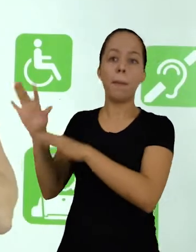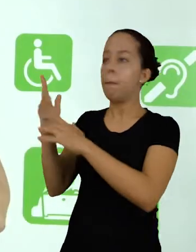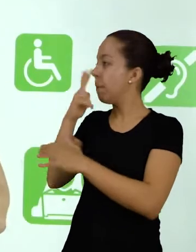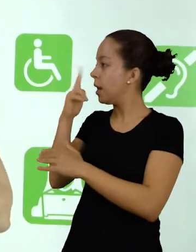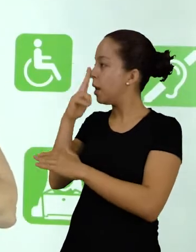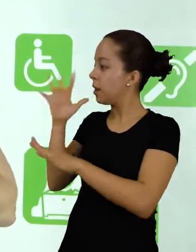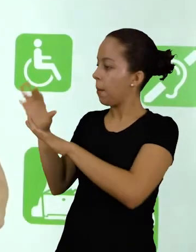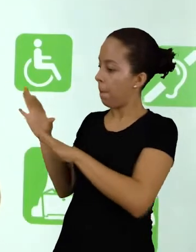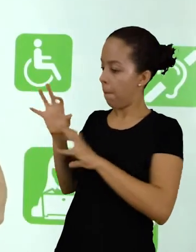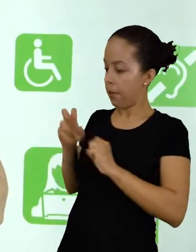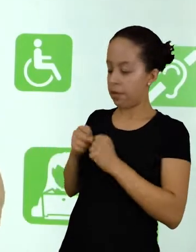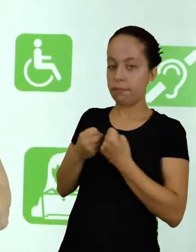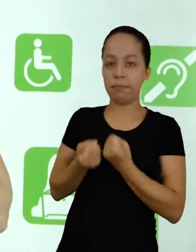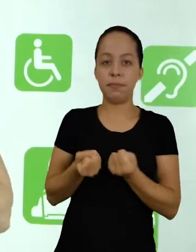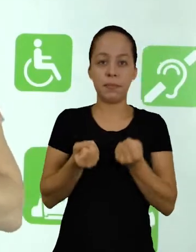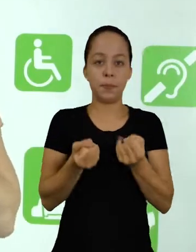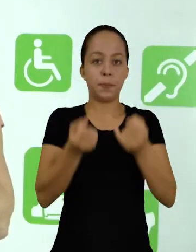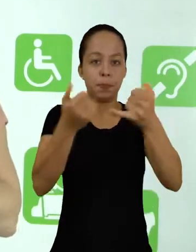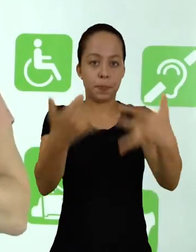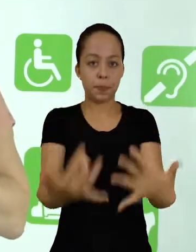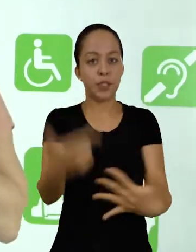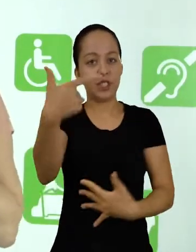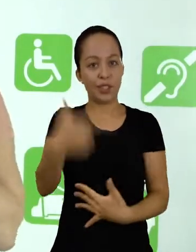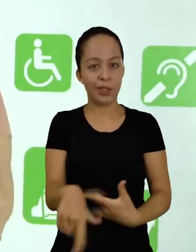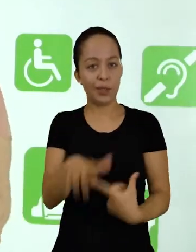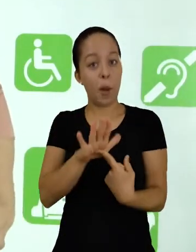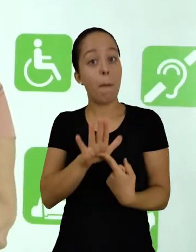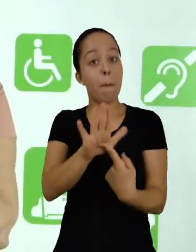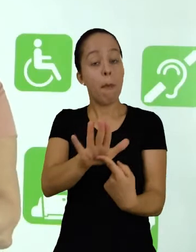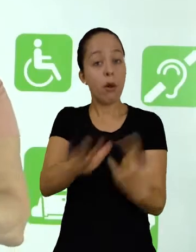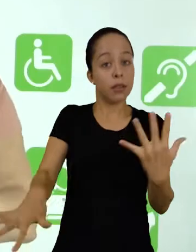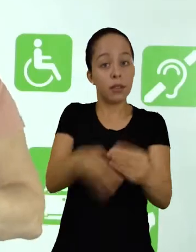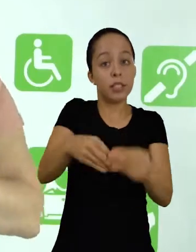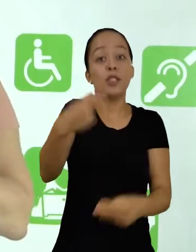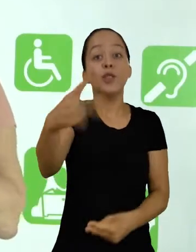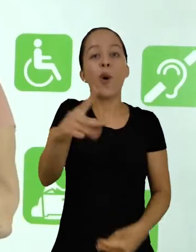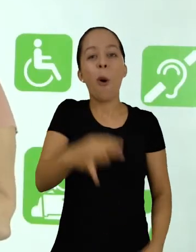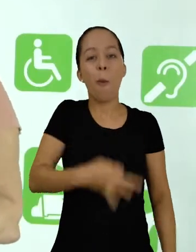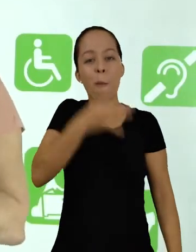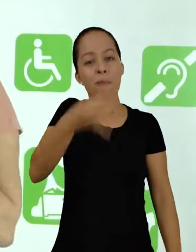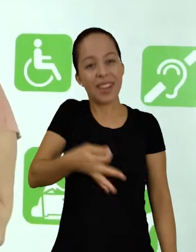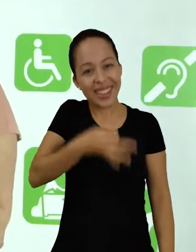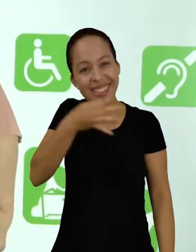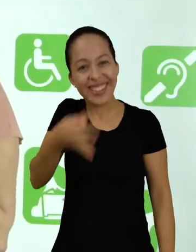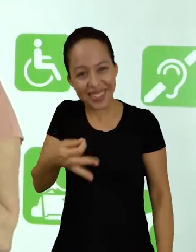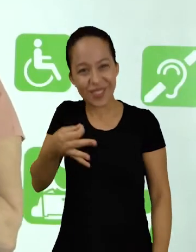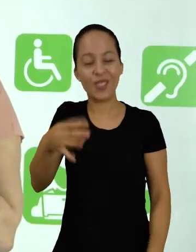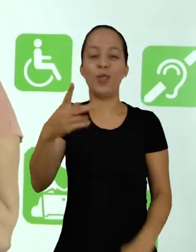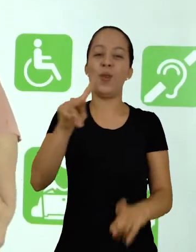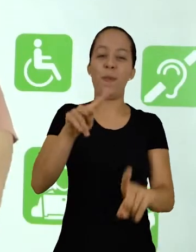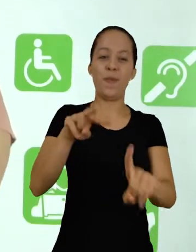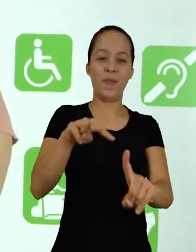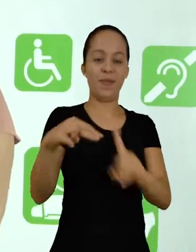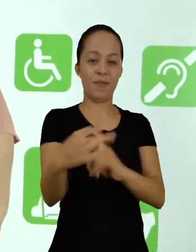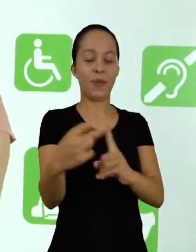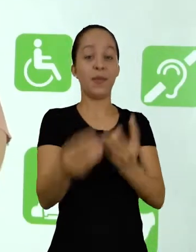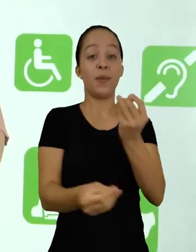revisitado por você e acrescido do seu ponto de vista, da sua opinião, da sua opinião,